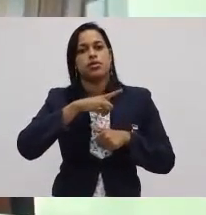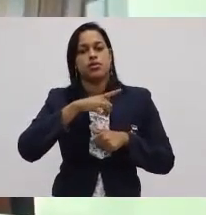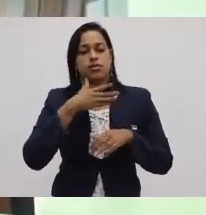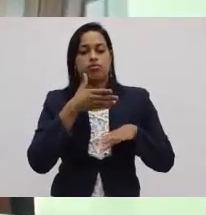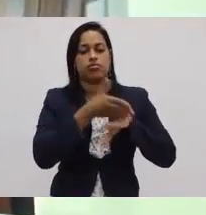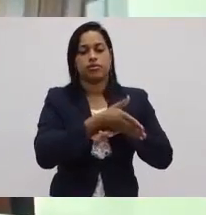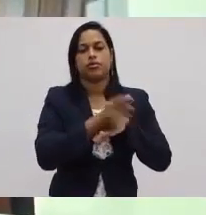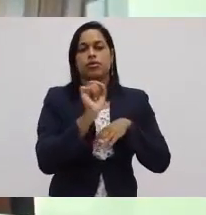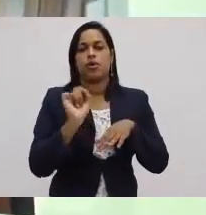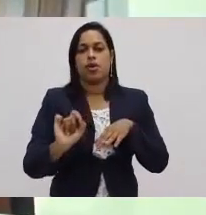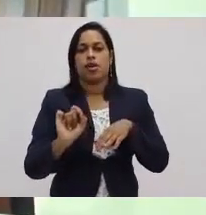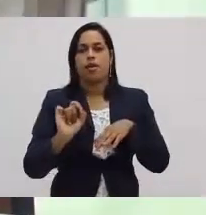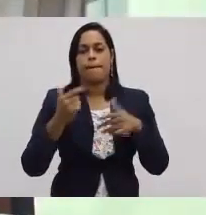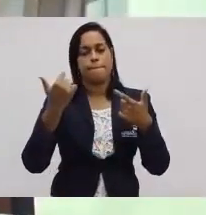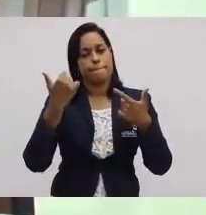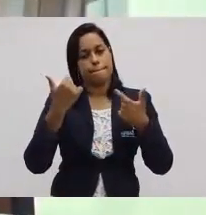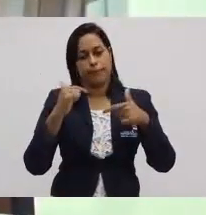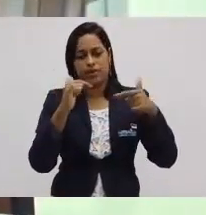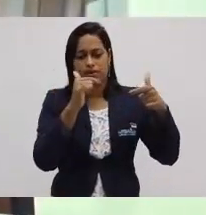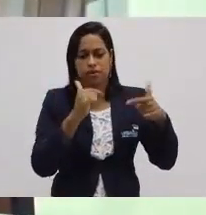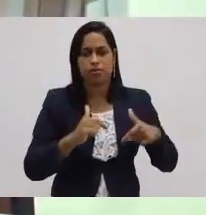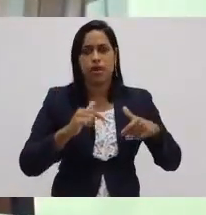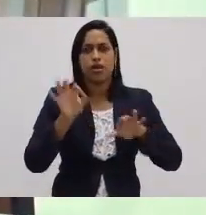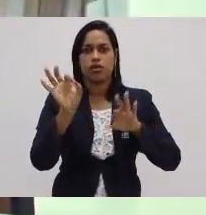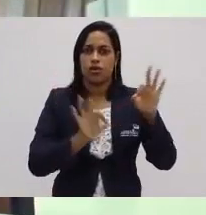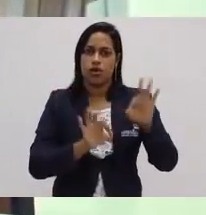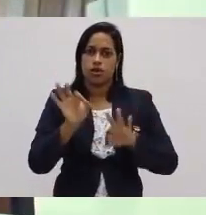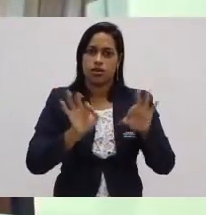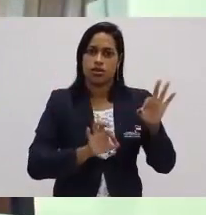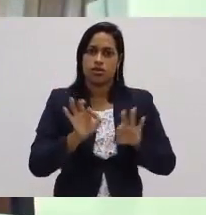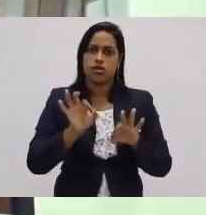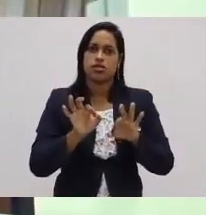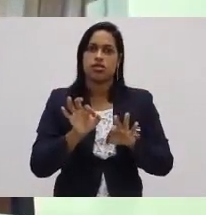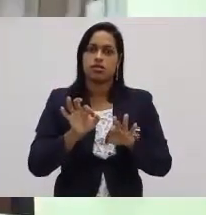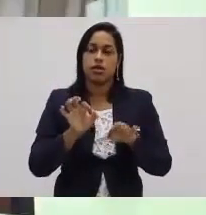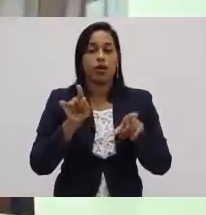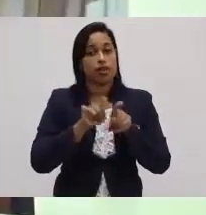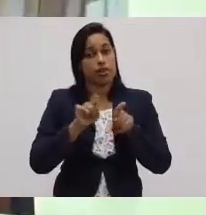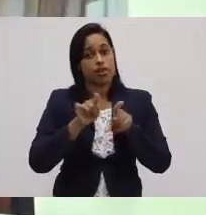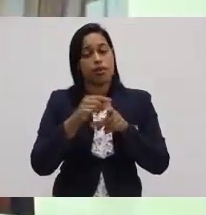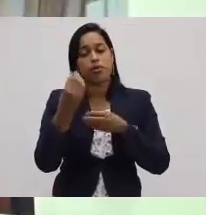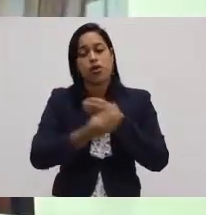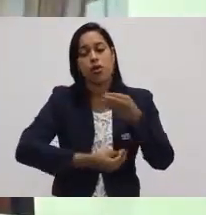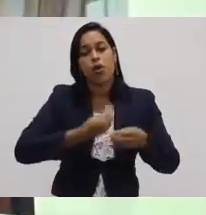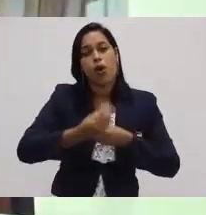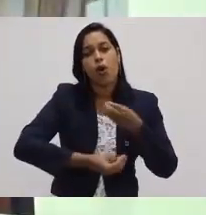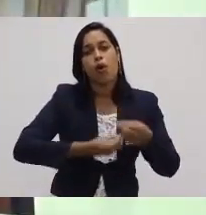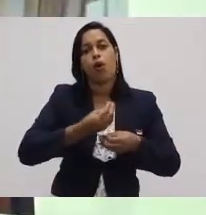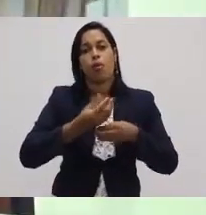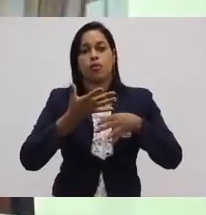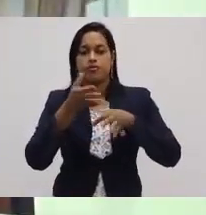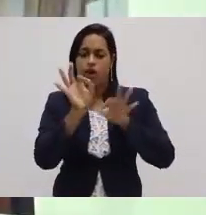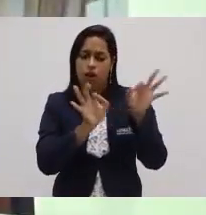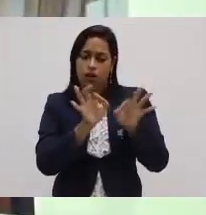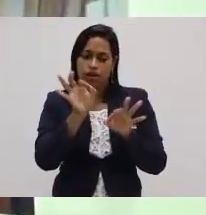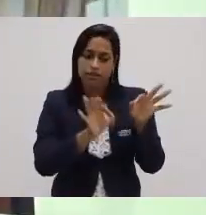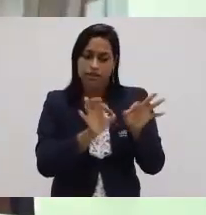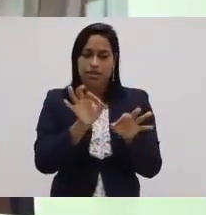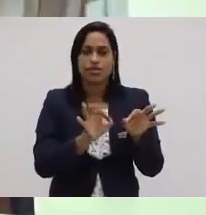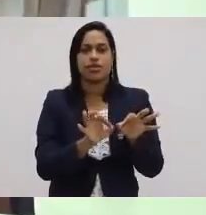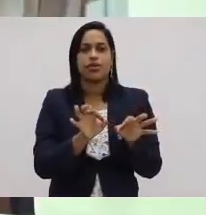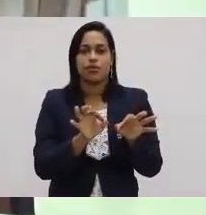dele o setor de preparação, o setor de envase, o processo de preparação, o processo de envase. E eles